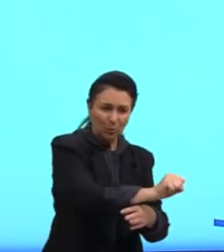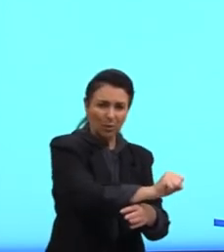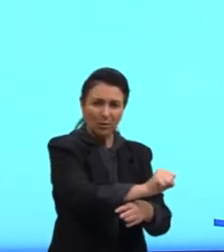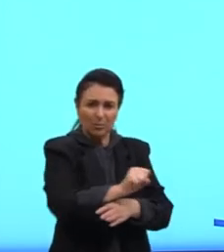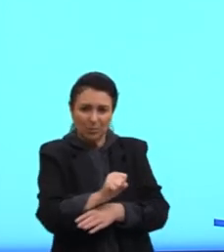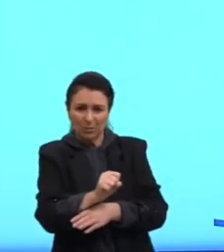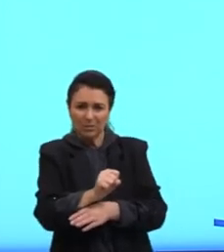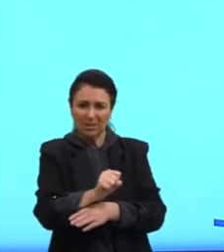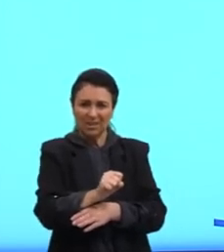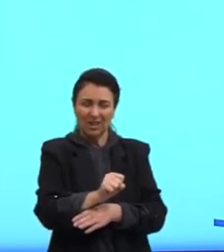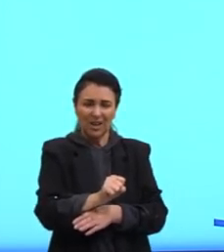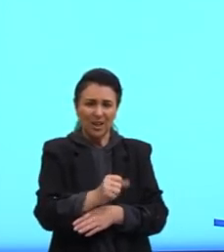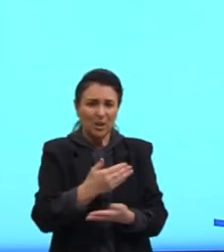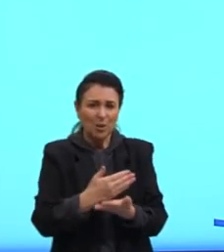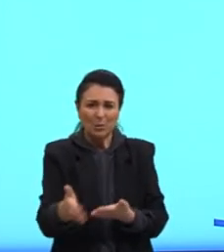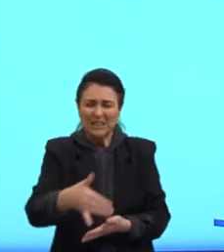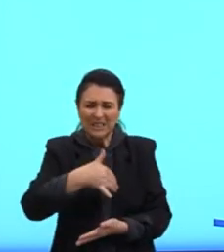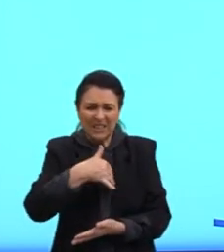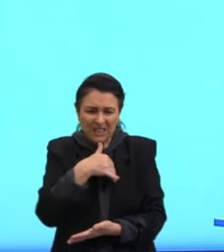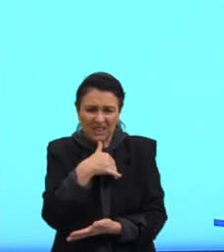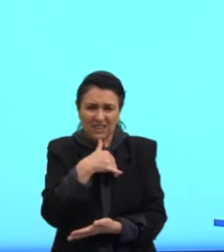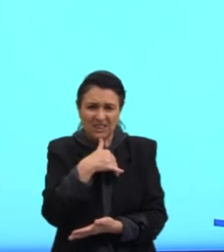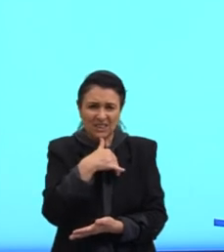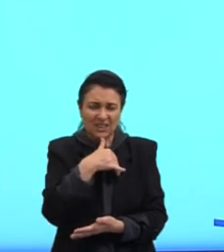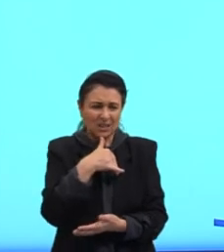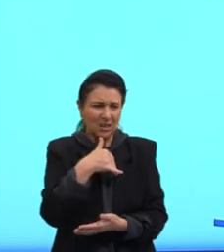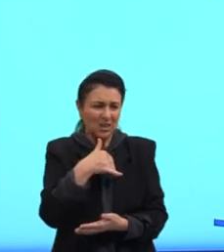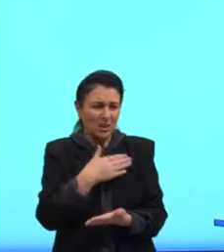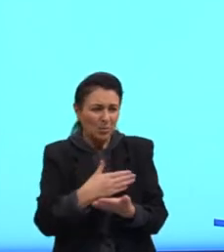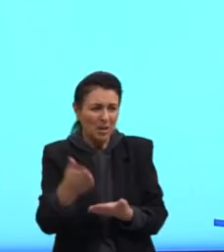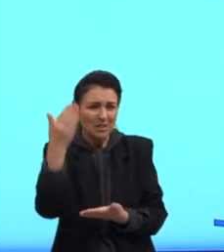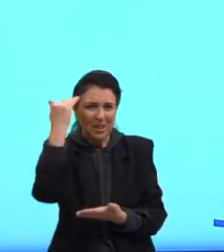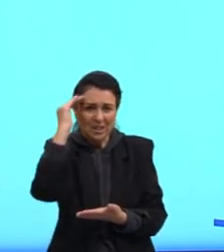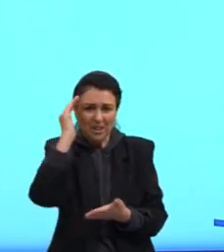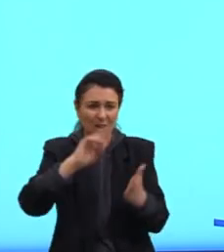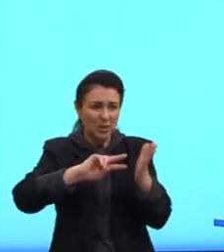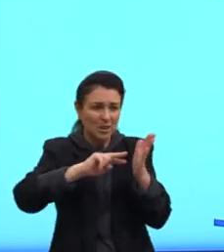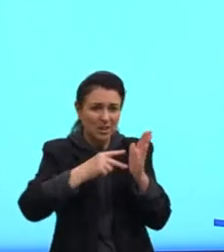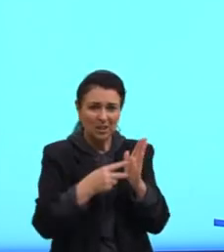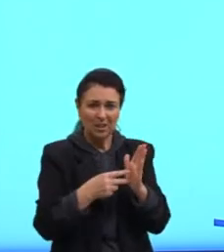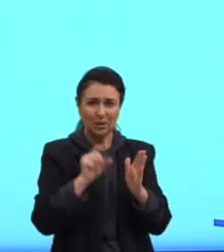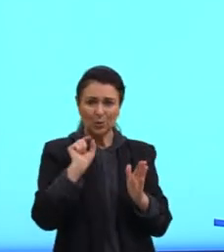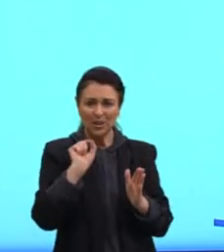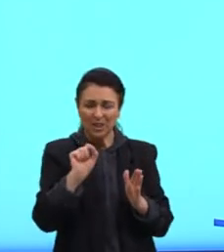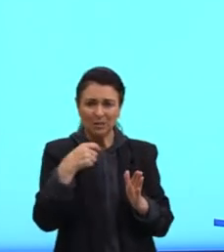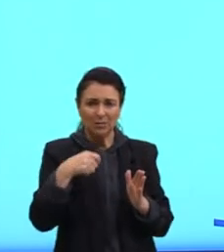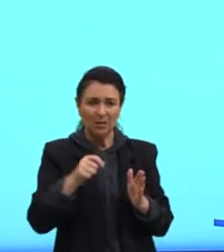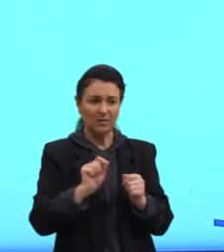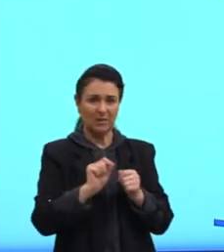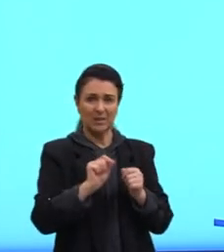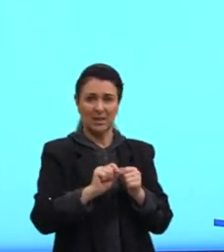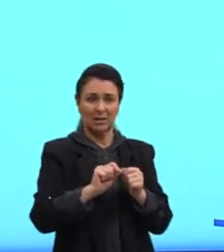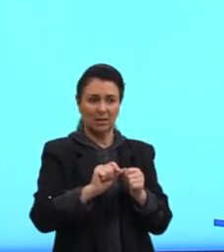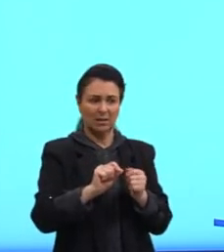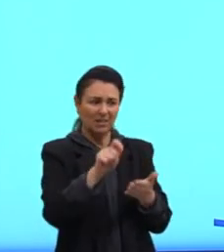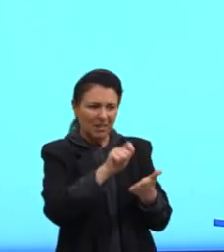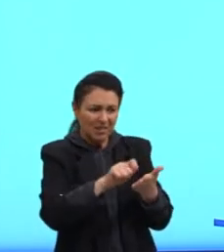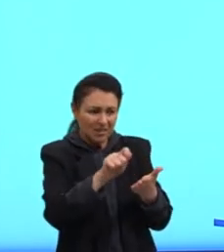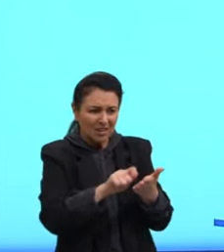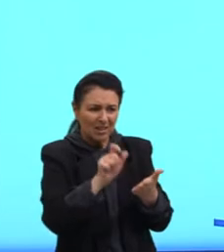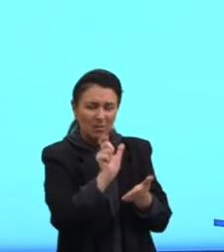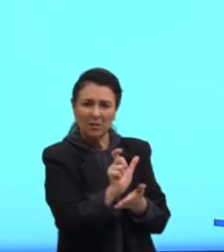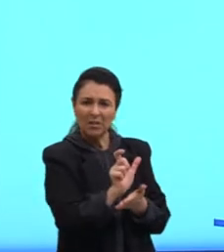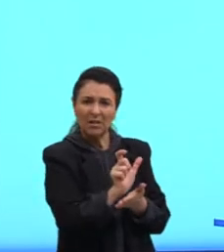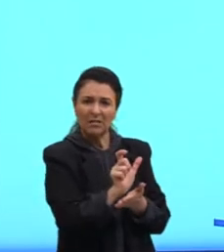Ele fica muito chateado, porque ele não consegue entender o significado. O que ele deve fazer com aquela escrita ali. Ok,